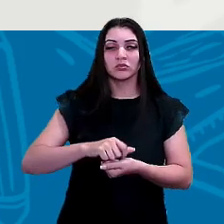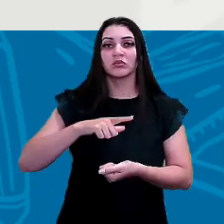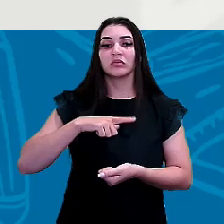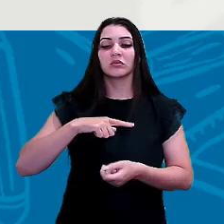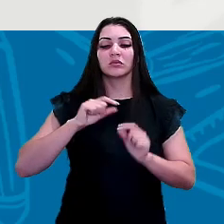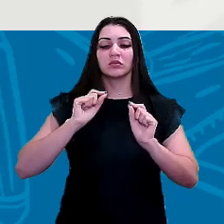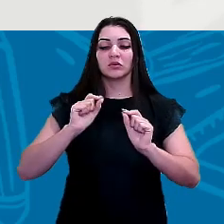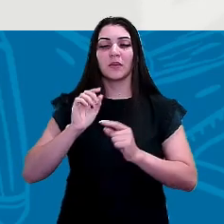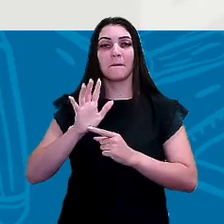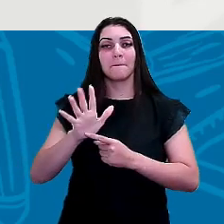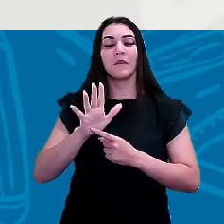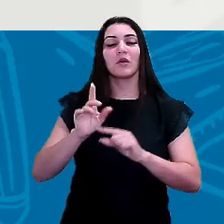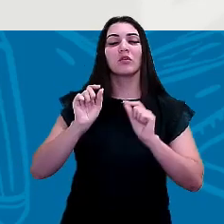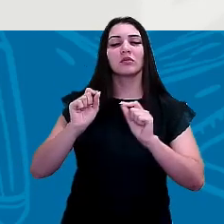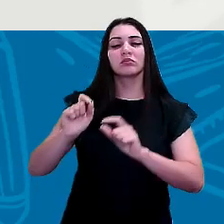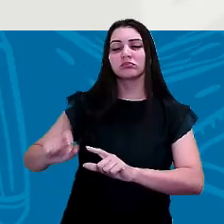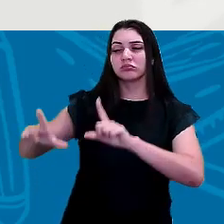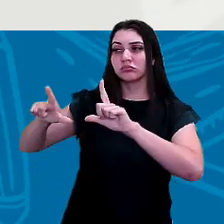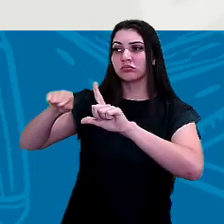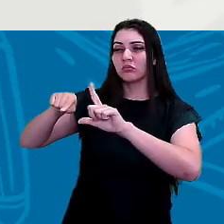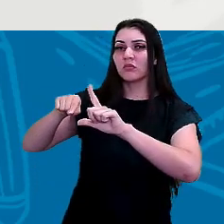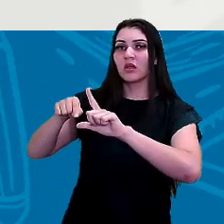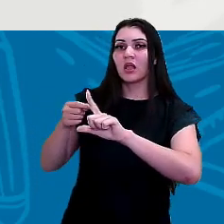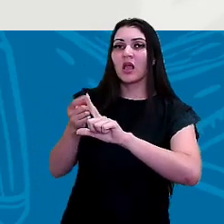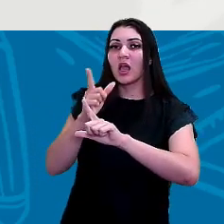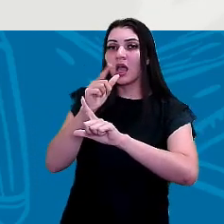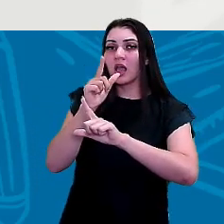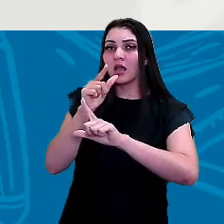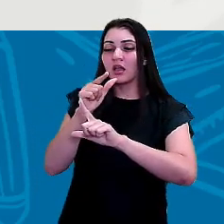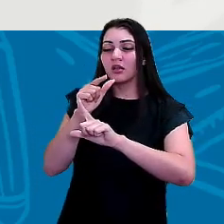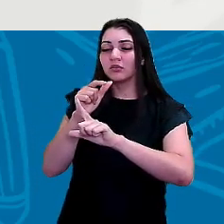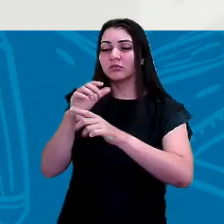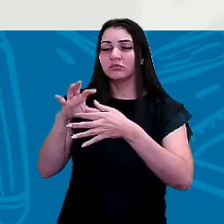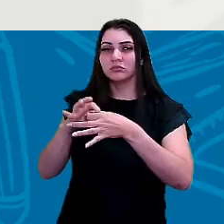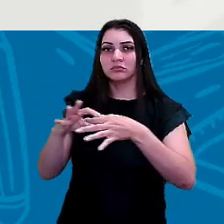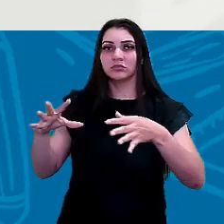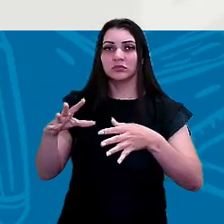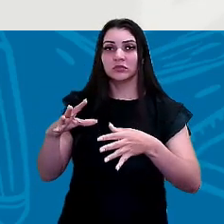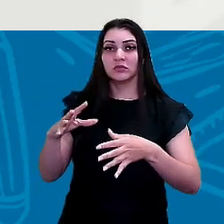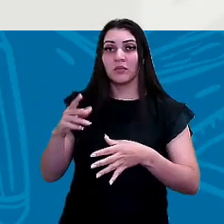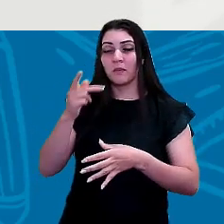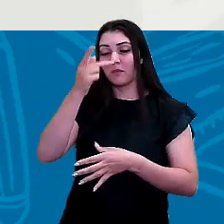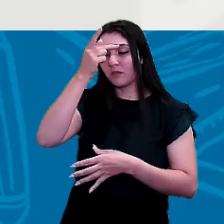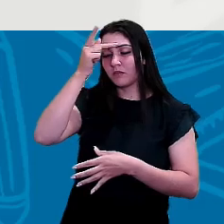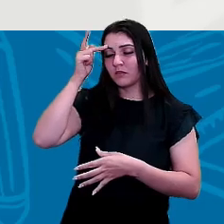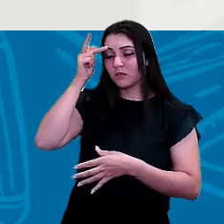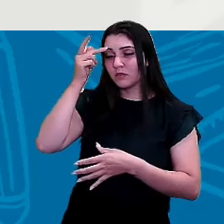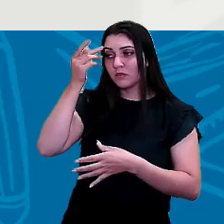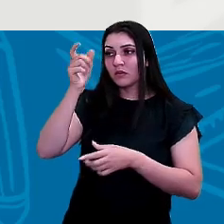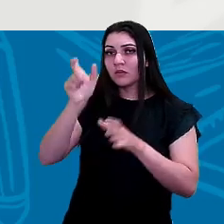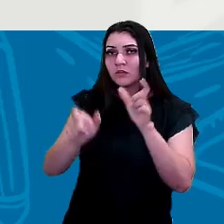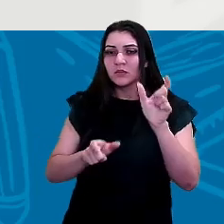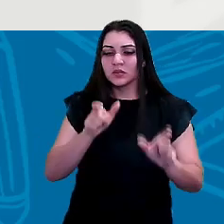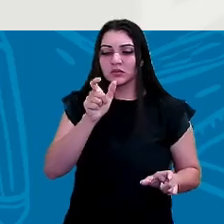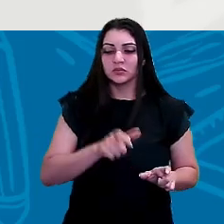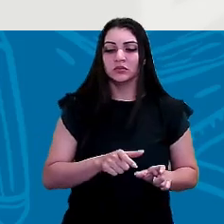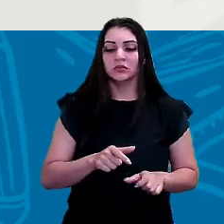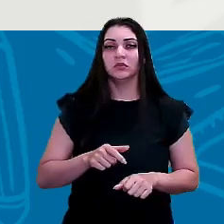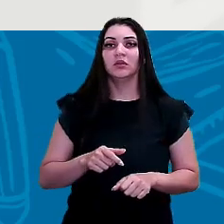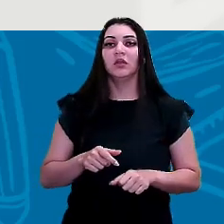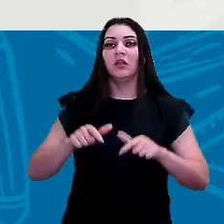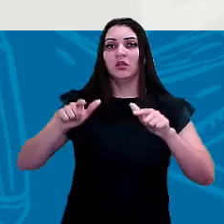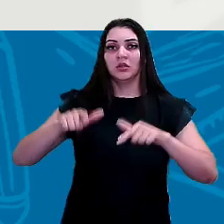quadro que mostra a quantidade de água potável disponível do mundo por habitantes então nessas áreas azuis